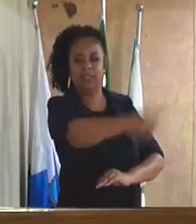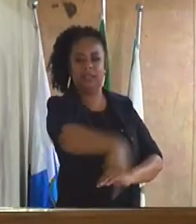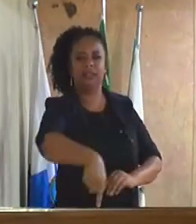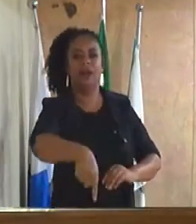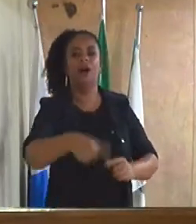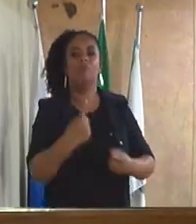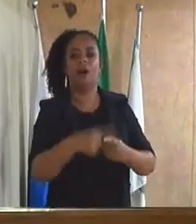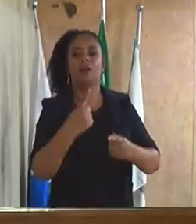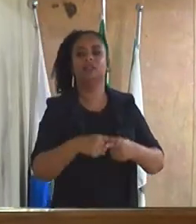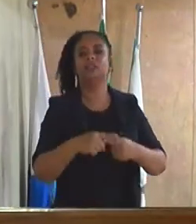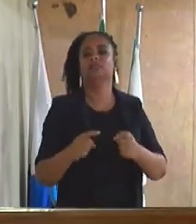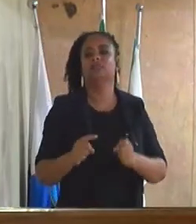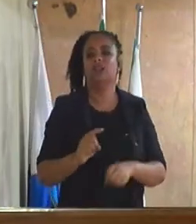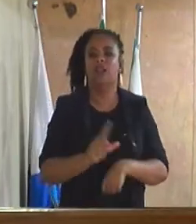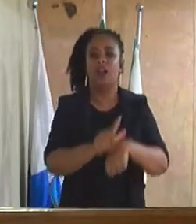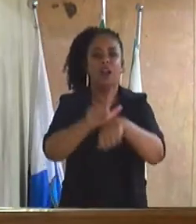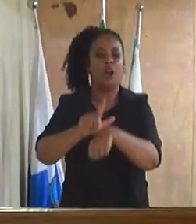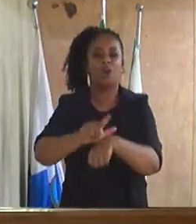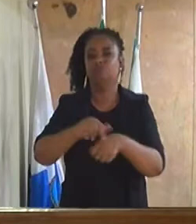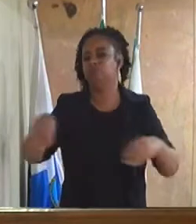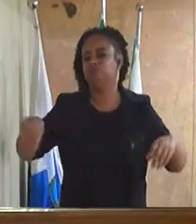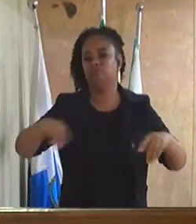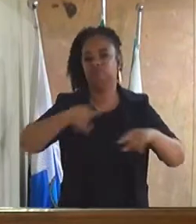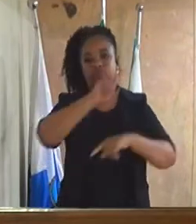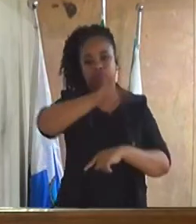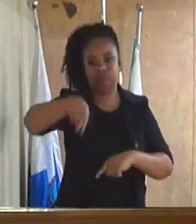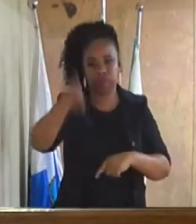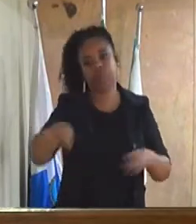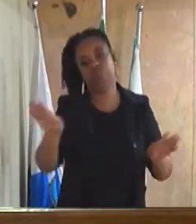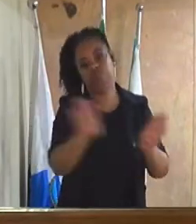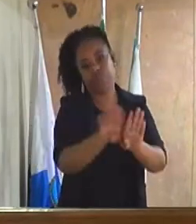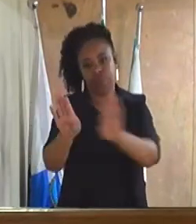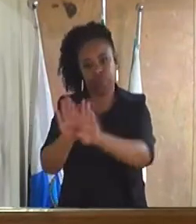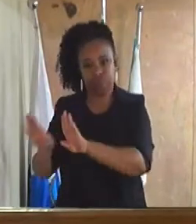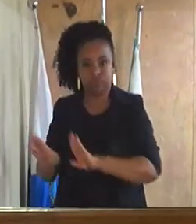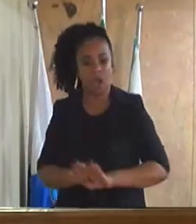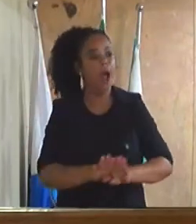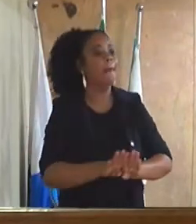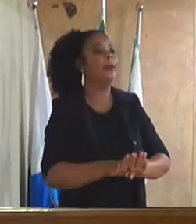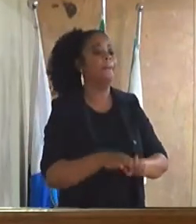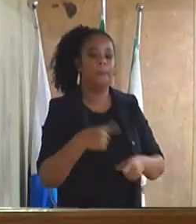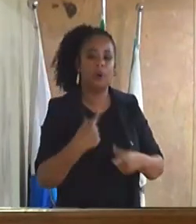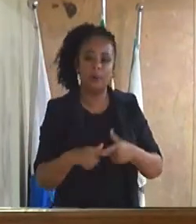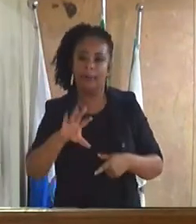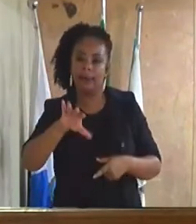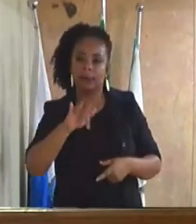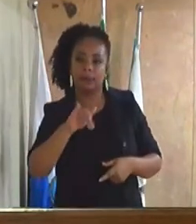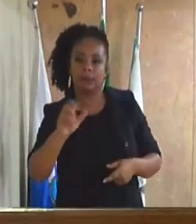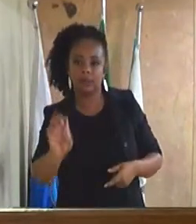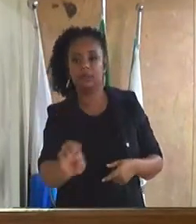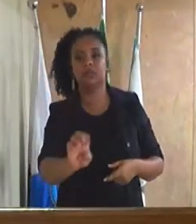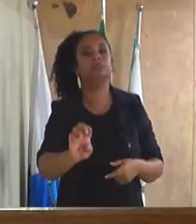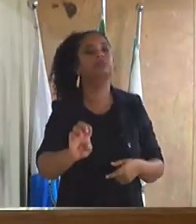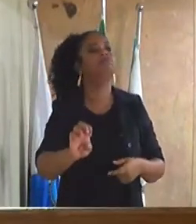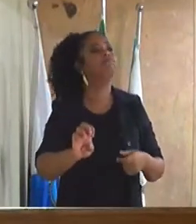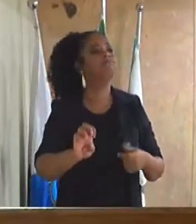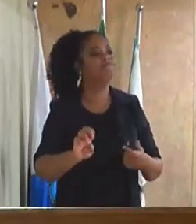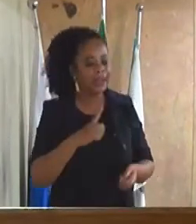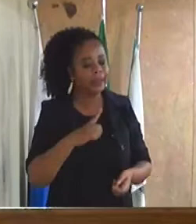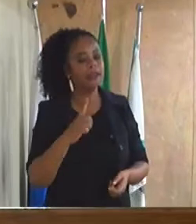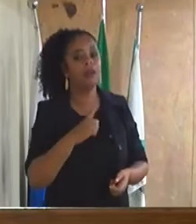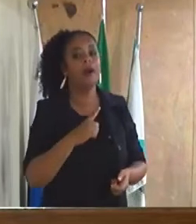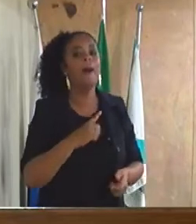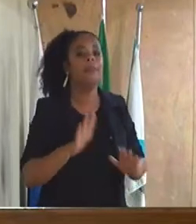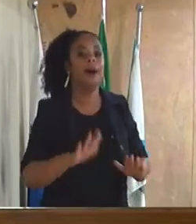essa crise, mas nós temos mostrado responsabilidade, Duque de Caxias foi a primeira